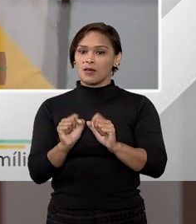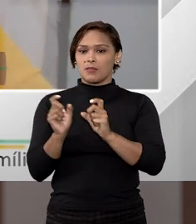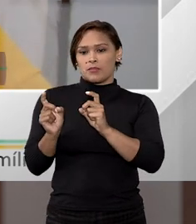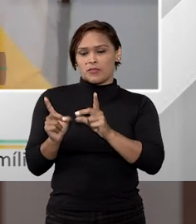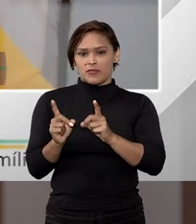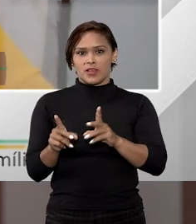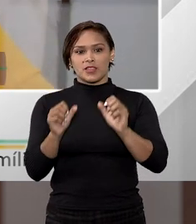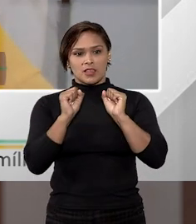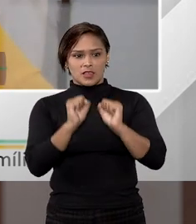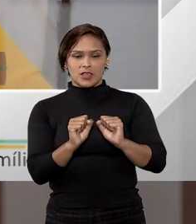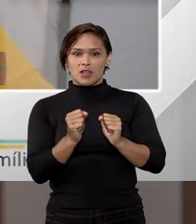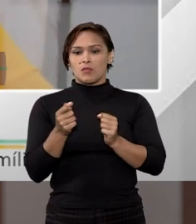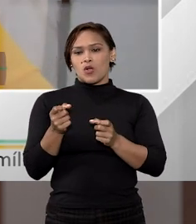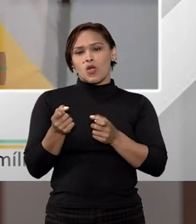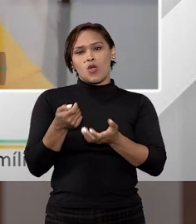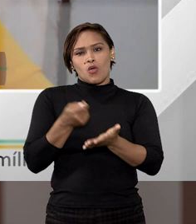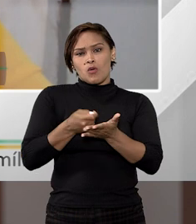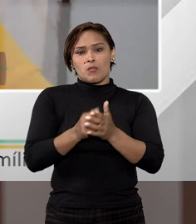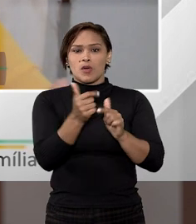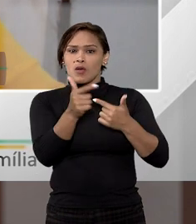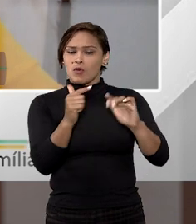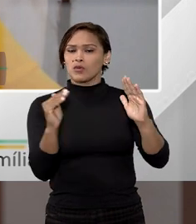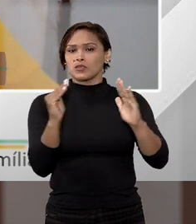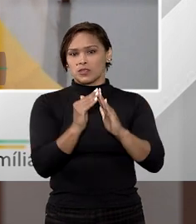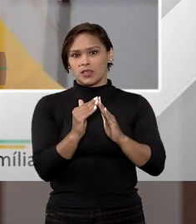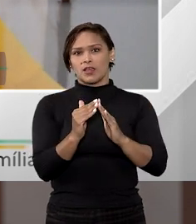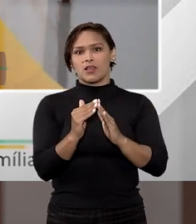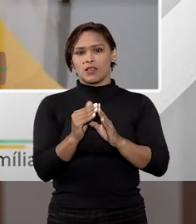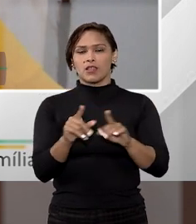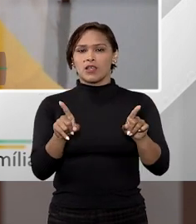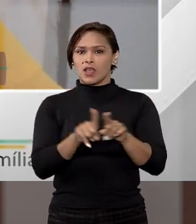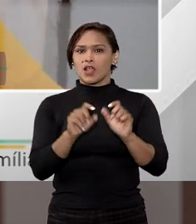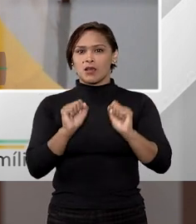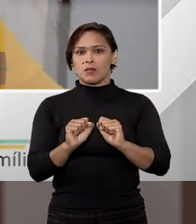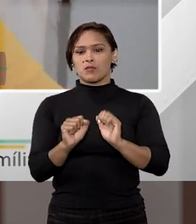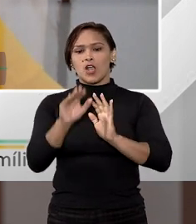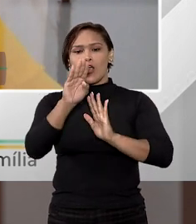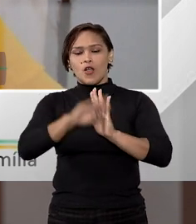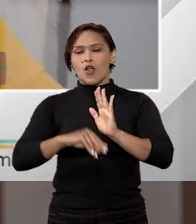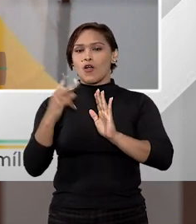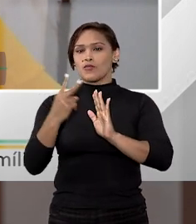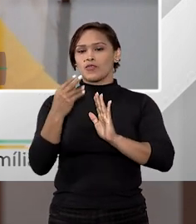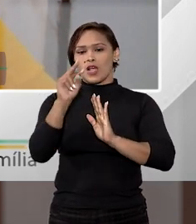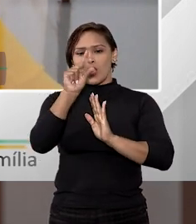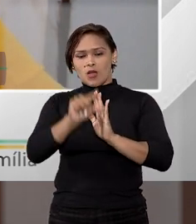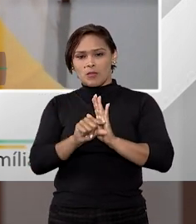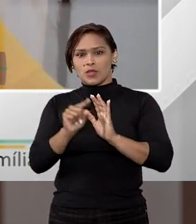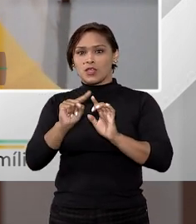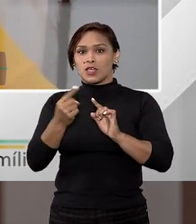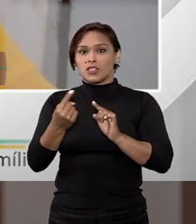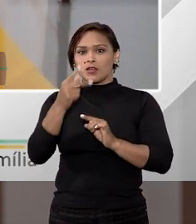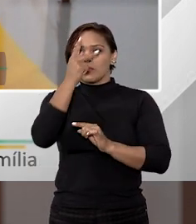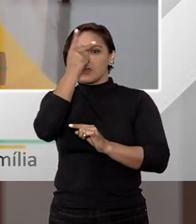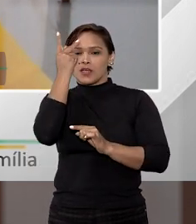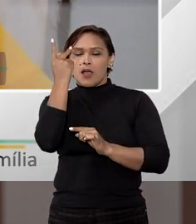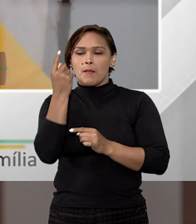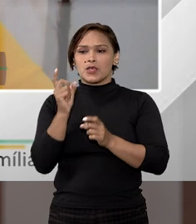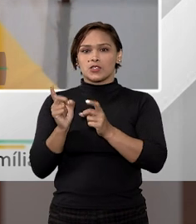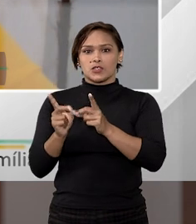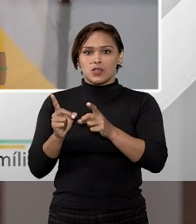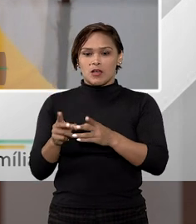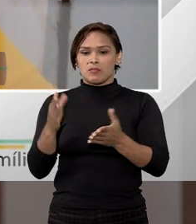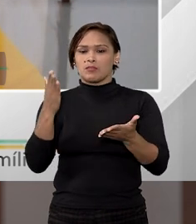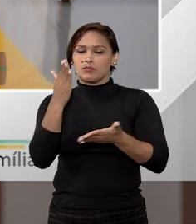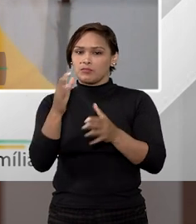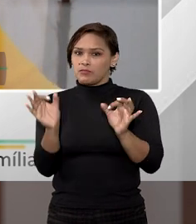vender o bem e ela pode comprar um outro bem, inclusive de menor valor. Então, o fato da pessoa, do proprietário,